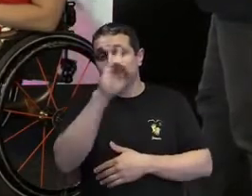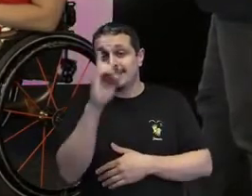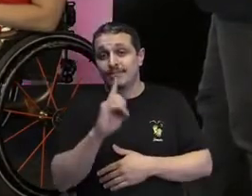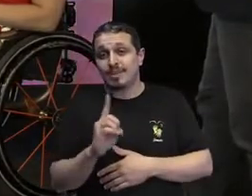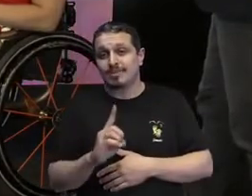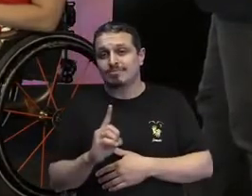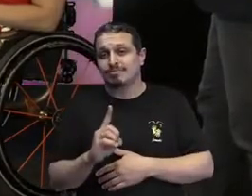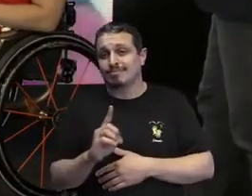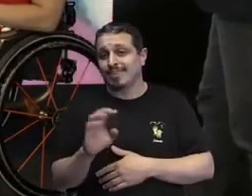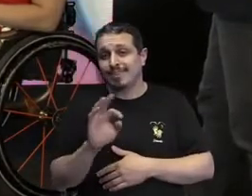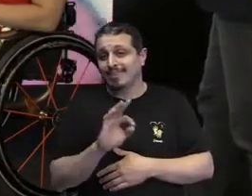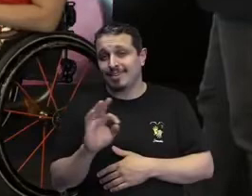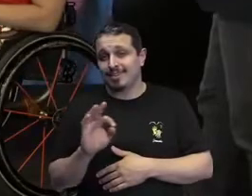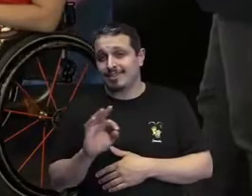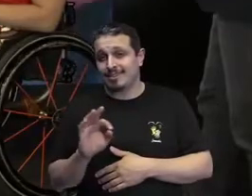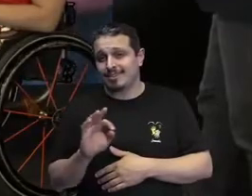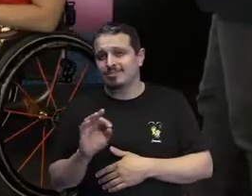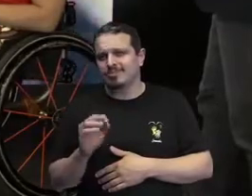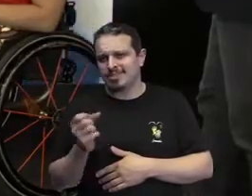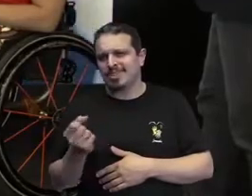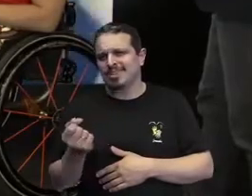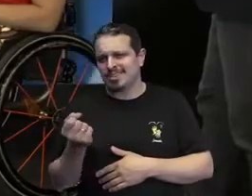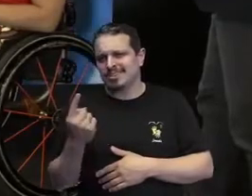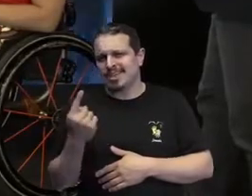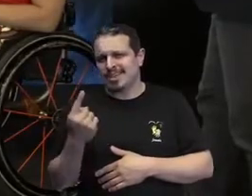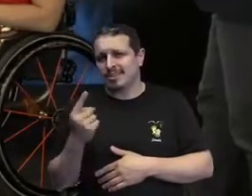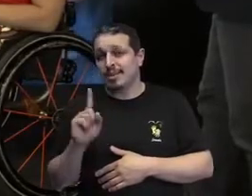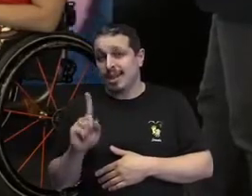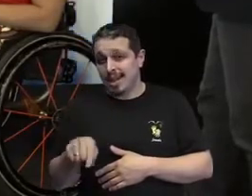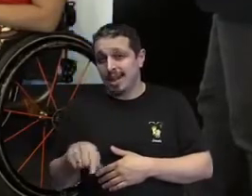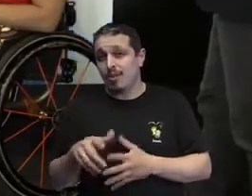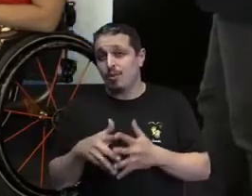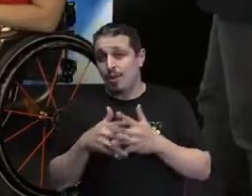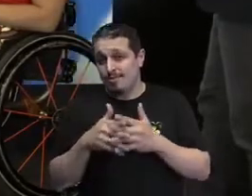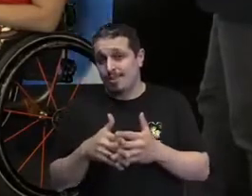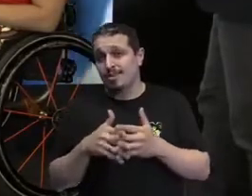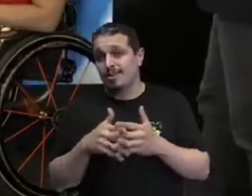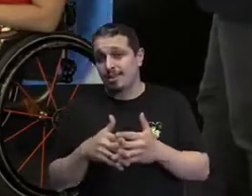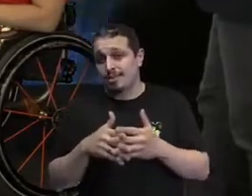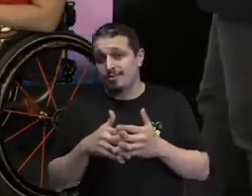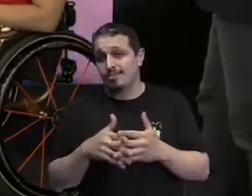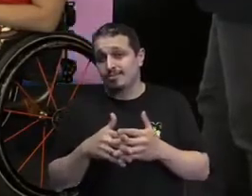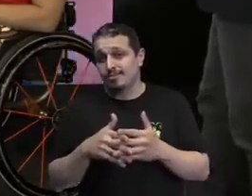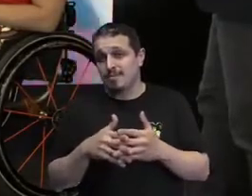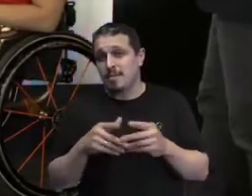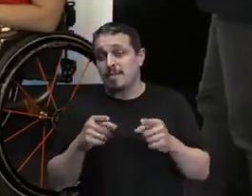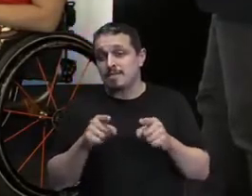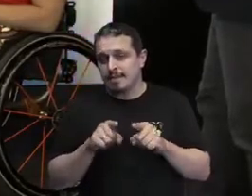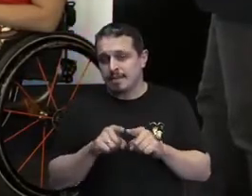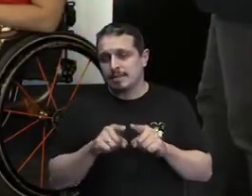estranha e complicada e esquecida, principalmente.